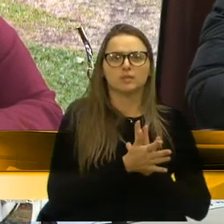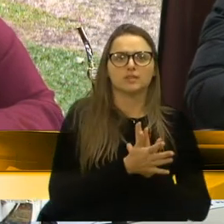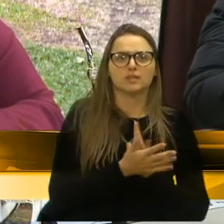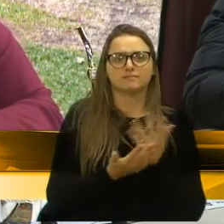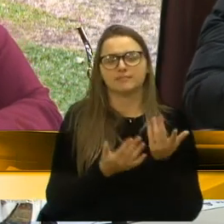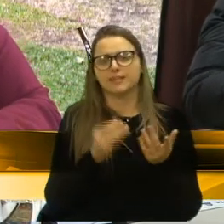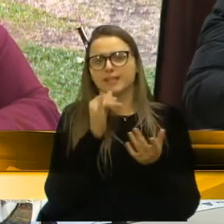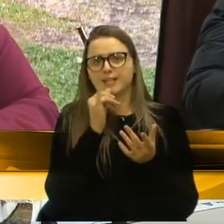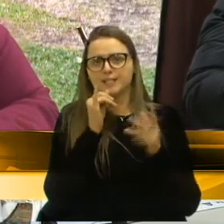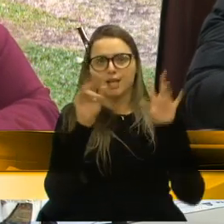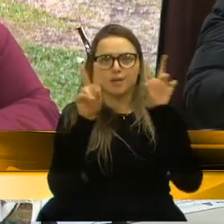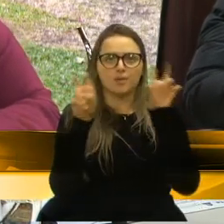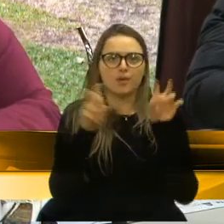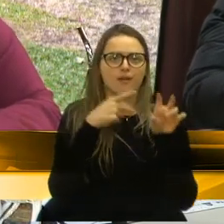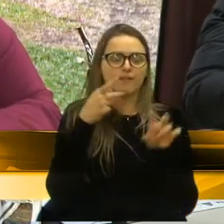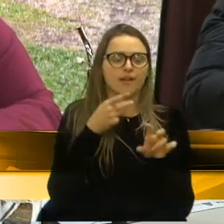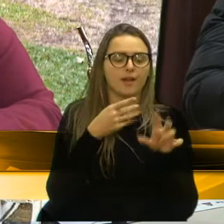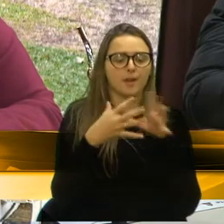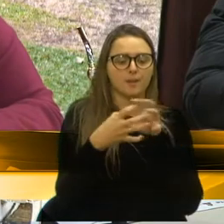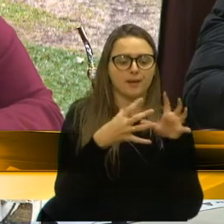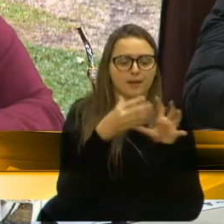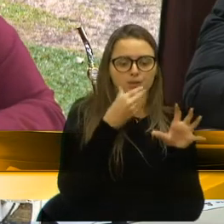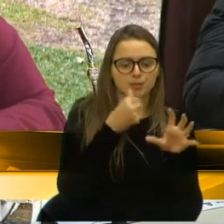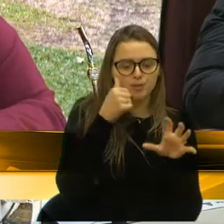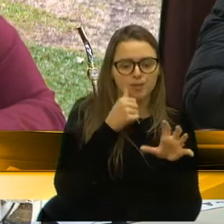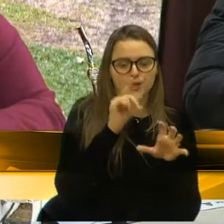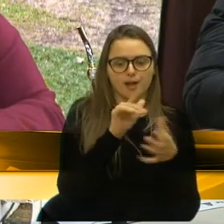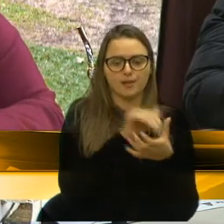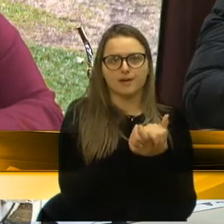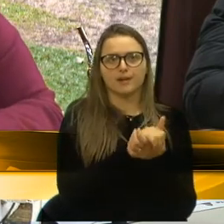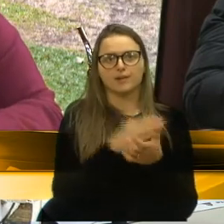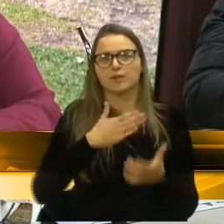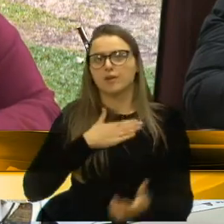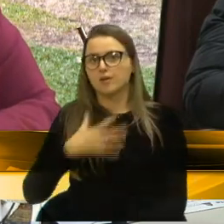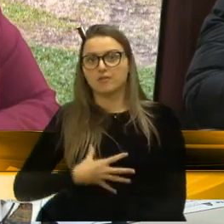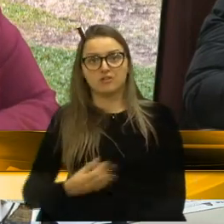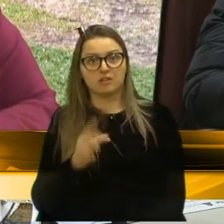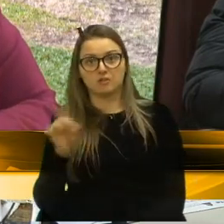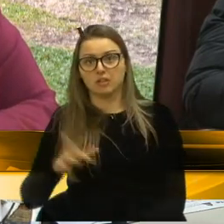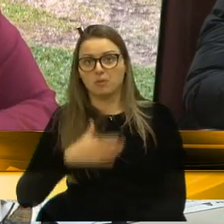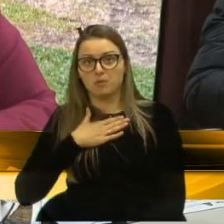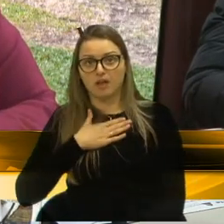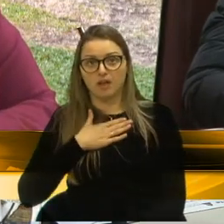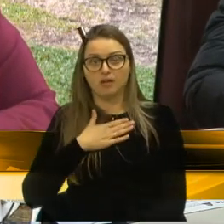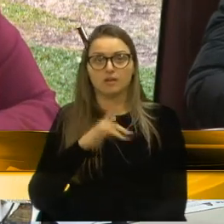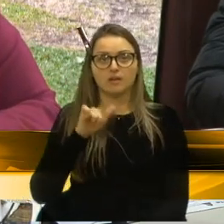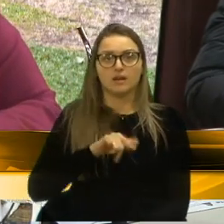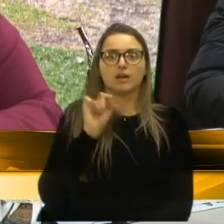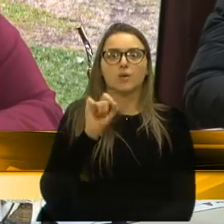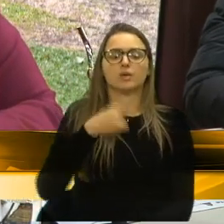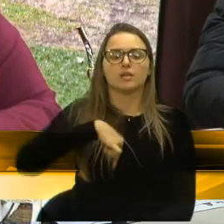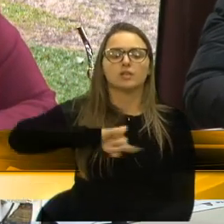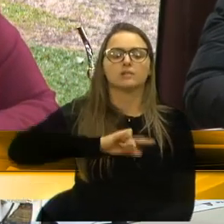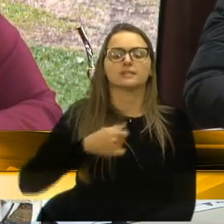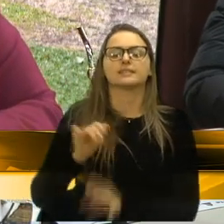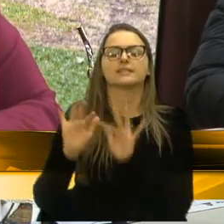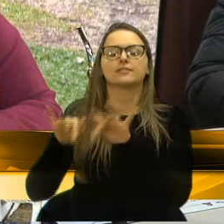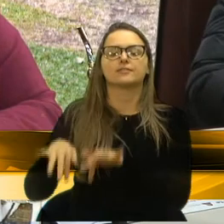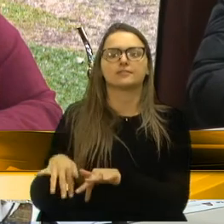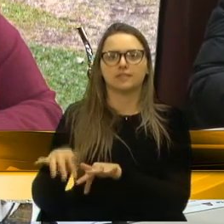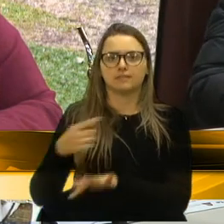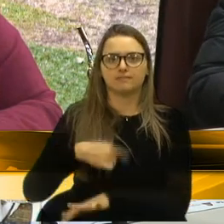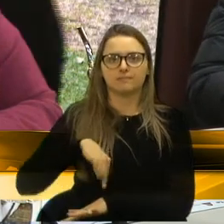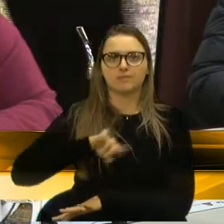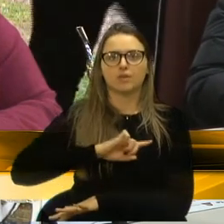marido e mulher não se mete a colher, os filhos não são meus. Então, é isso que nós precisamos derrubar, é isso que nós temos que dizer, nós